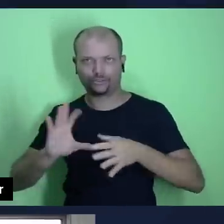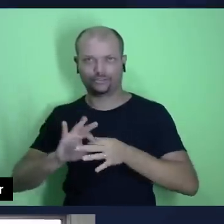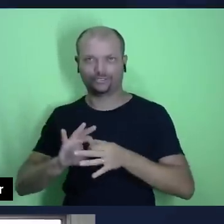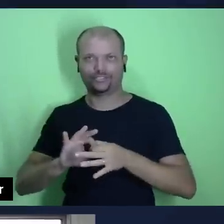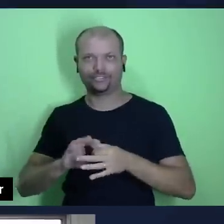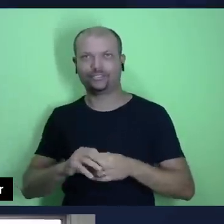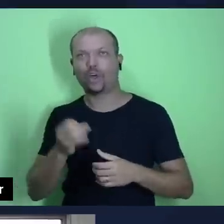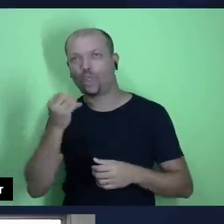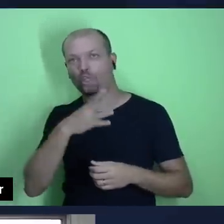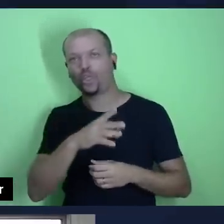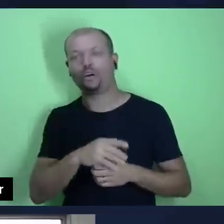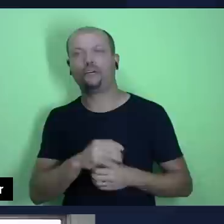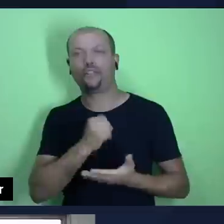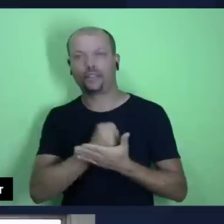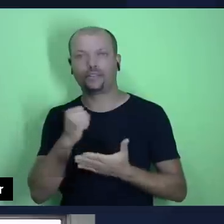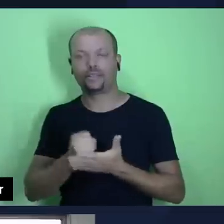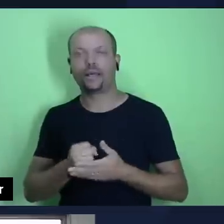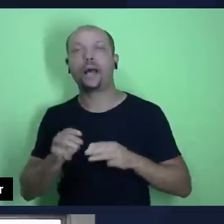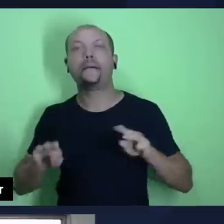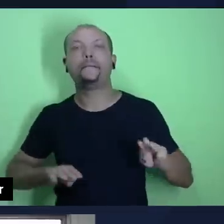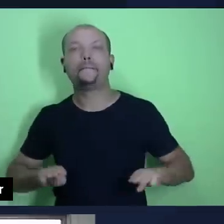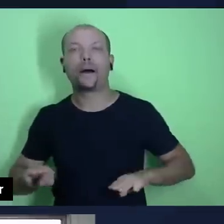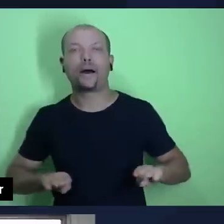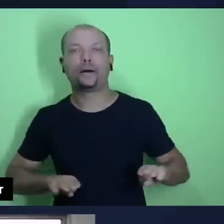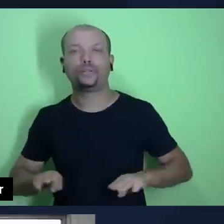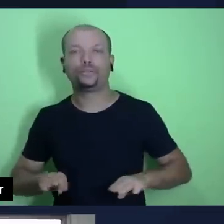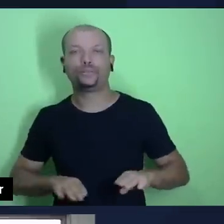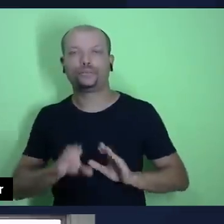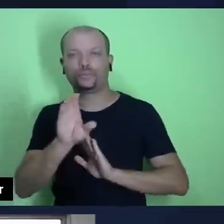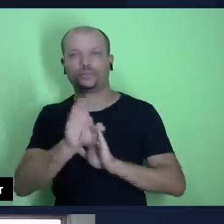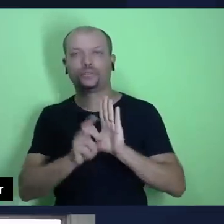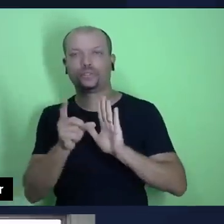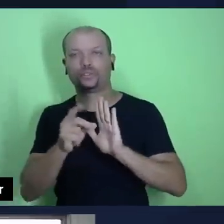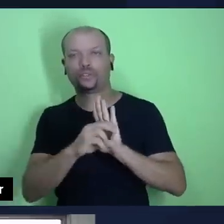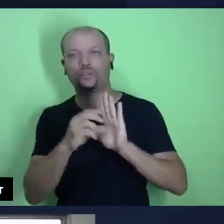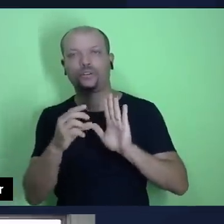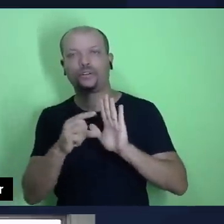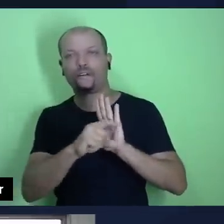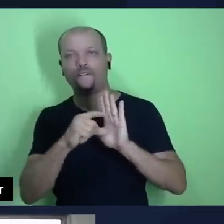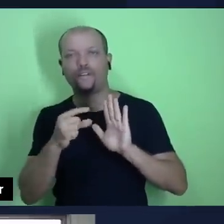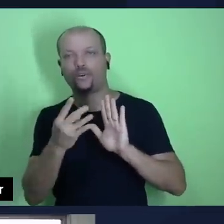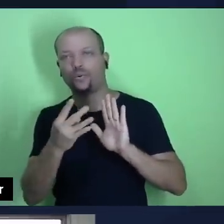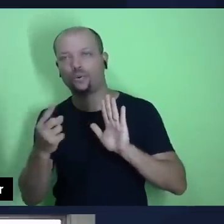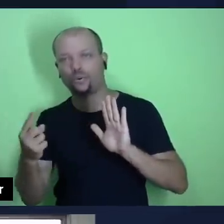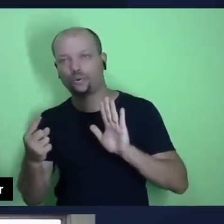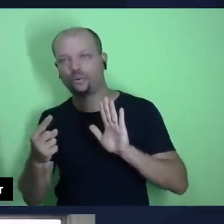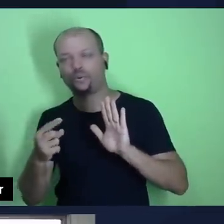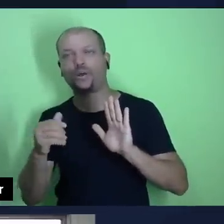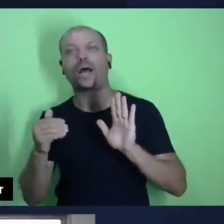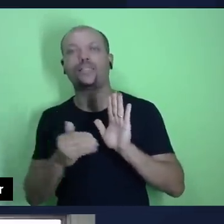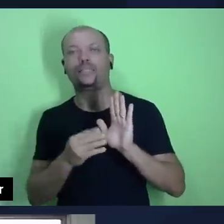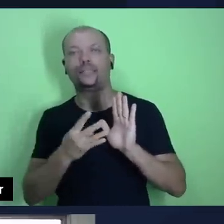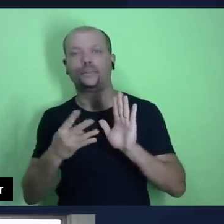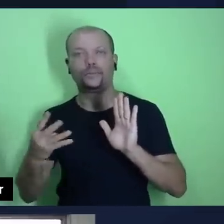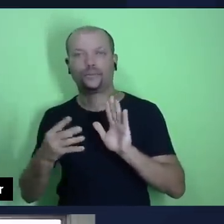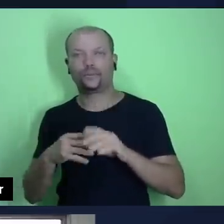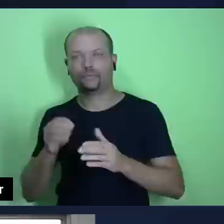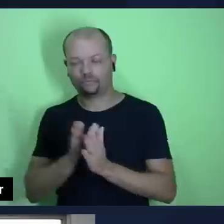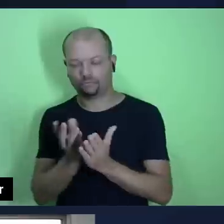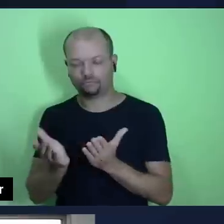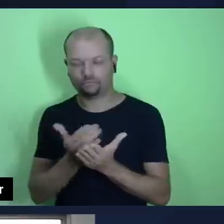Testamento, né? Vamos para Marcos, capítulo 12, versos 41 a 44. Eu vou abrir a minha bíblia aqui.